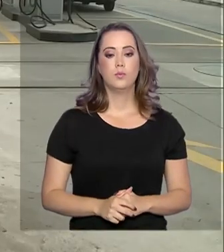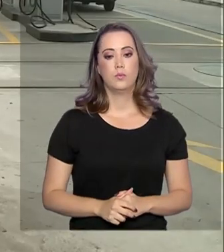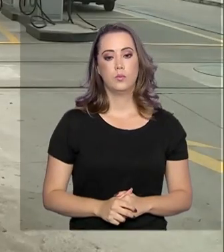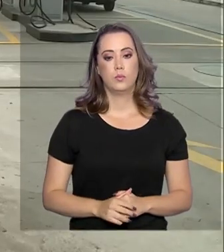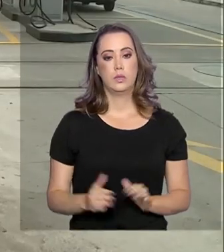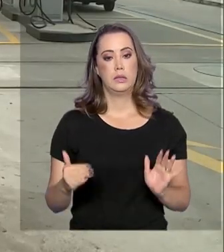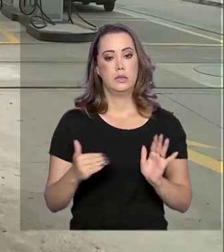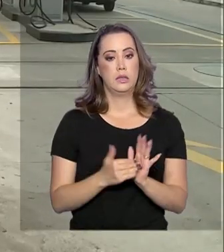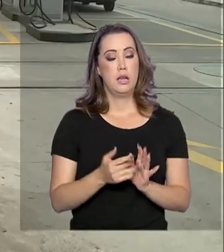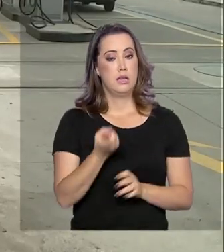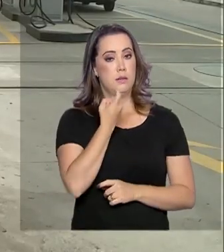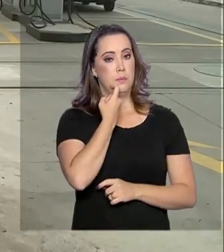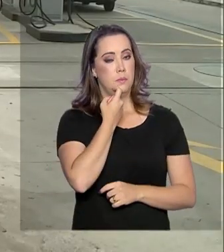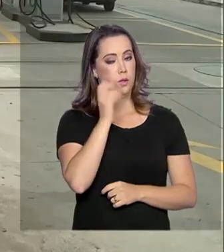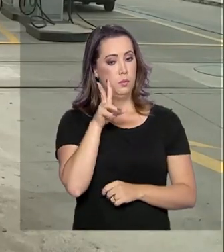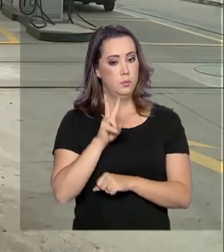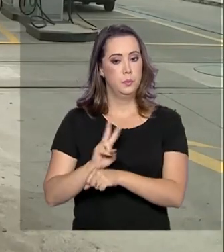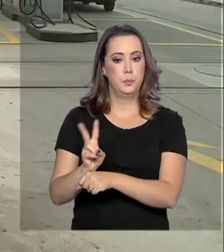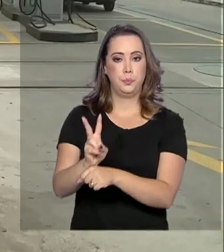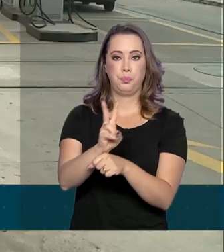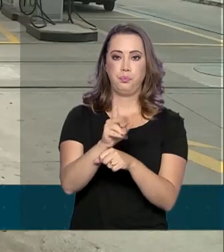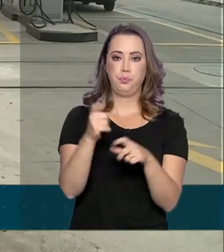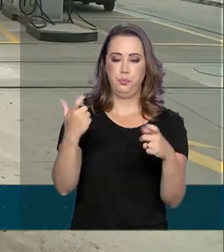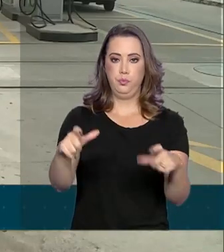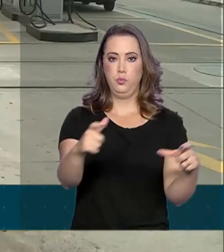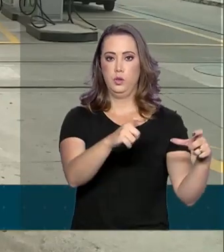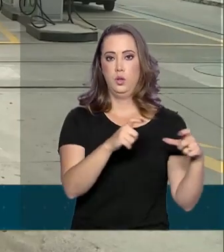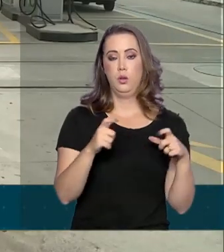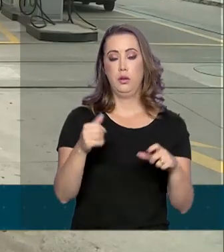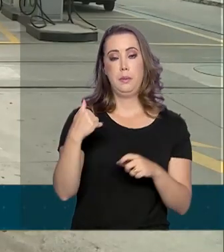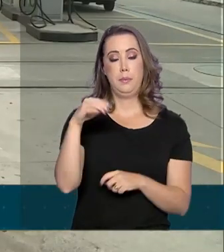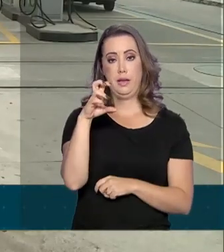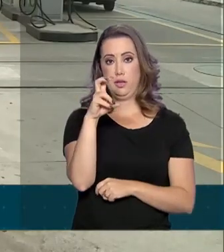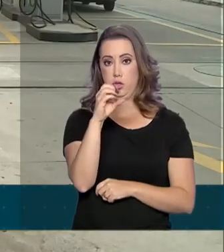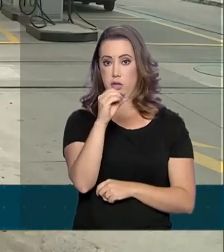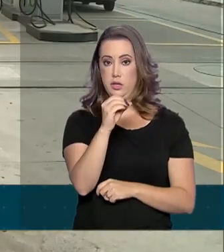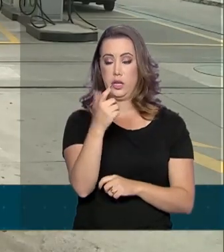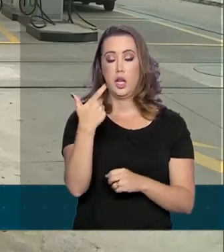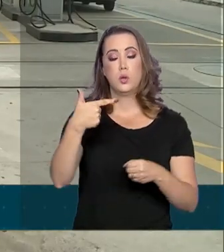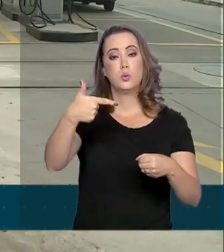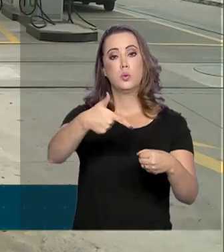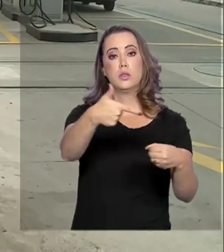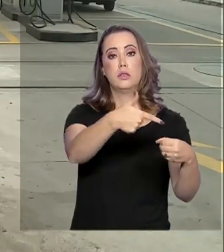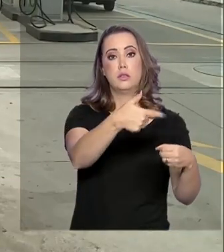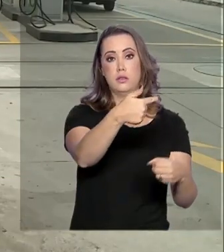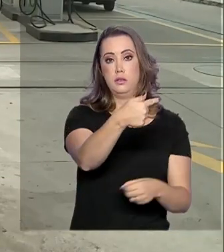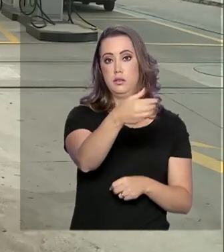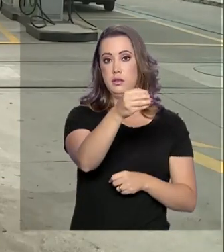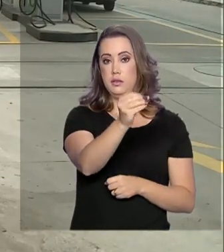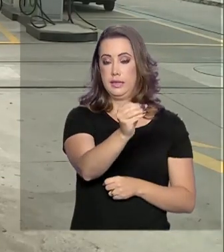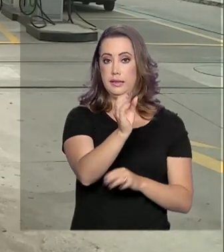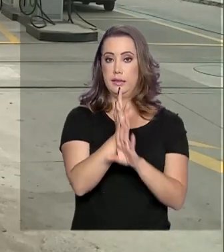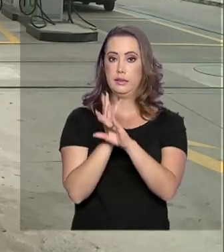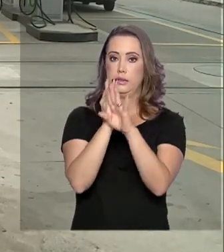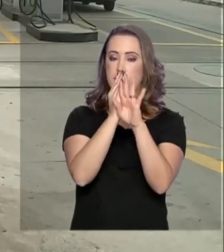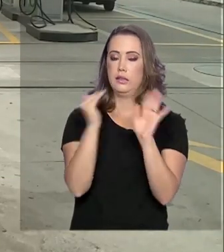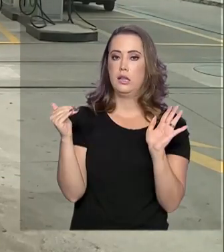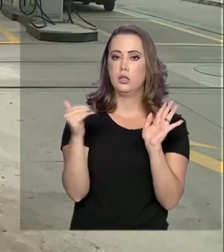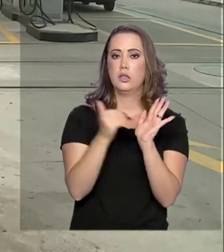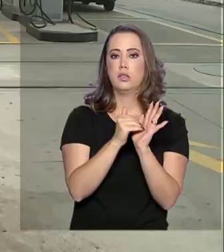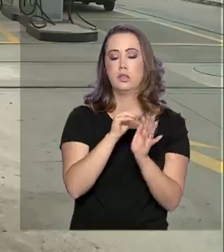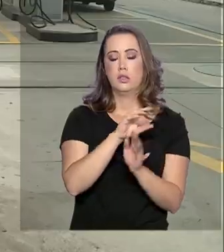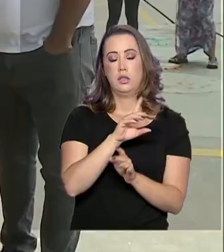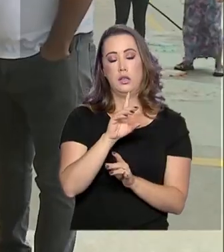Até esta sexta-feira, já haviam sido vistoriados combustíveis em mais de 500 postos em 70 cidades. No estado do Rio, a operação segue até a